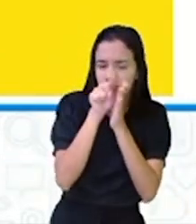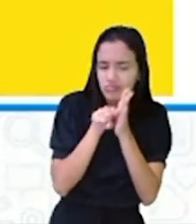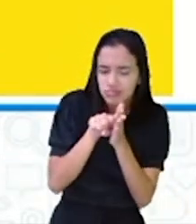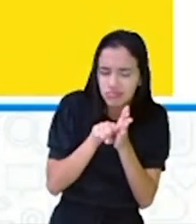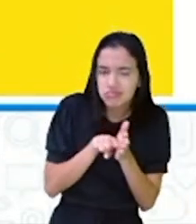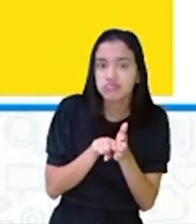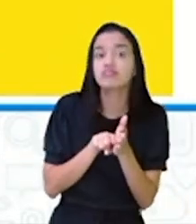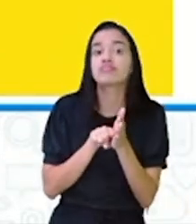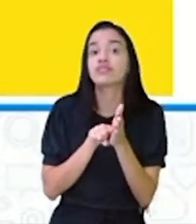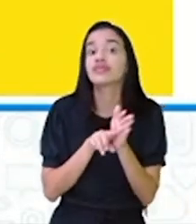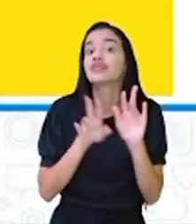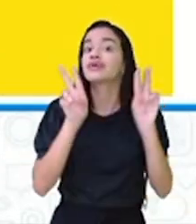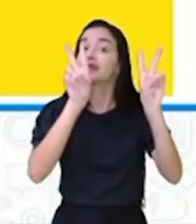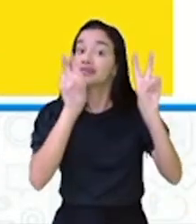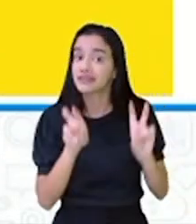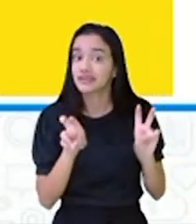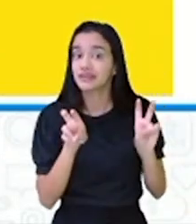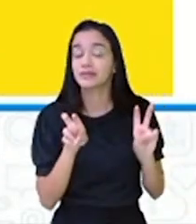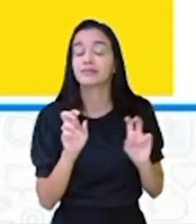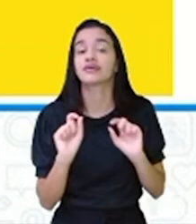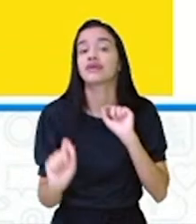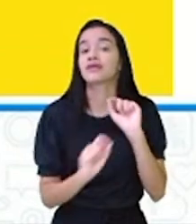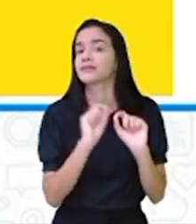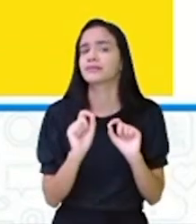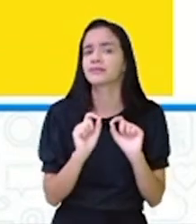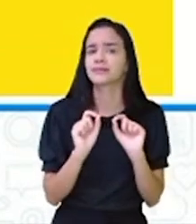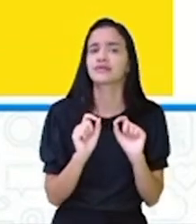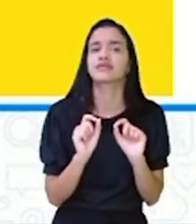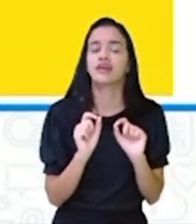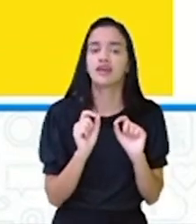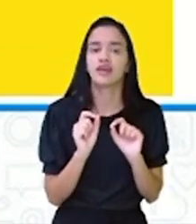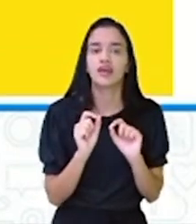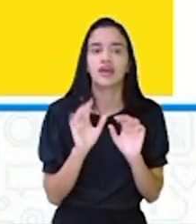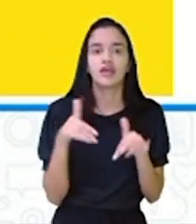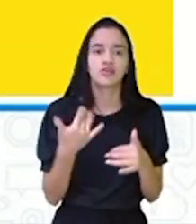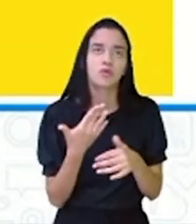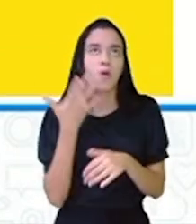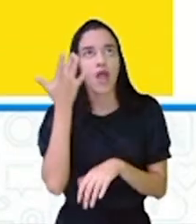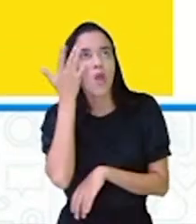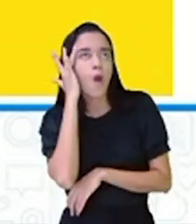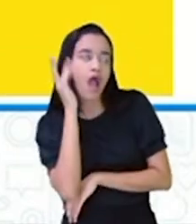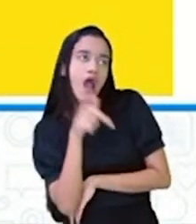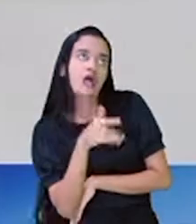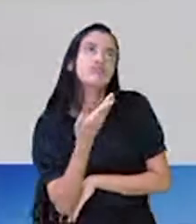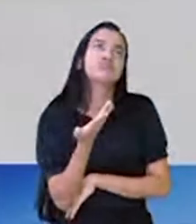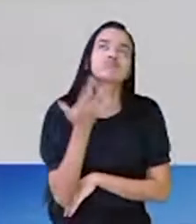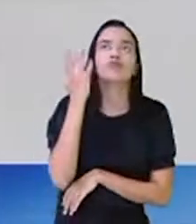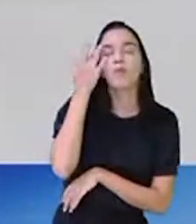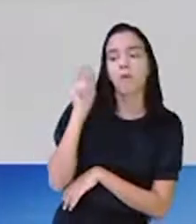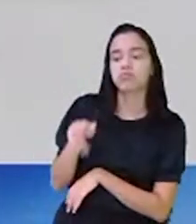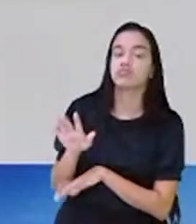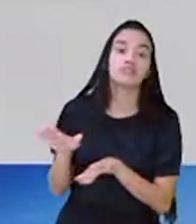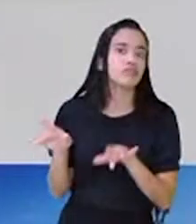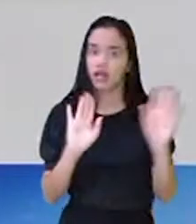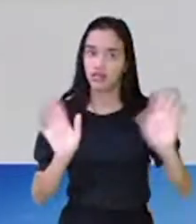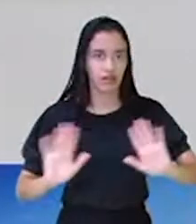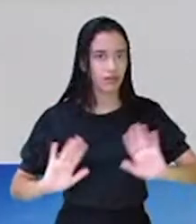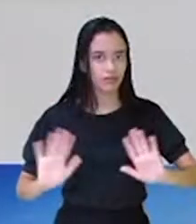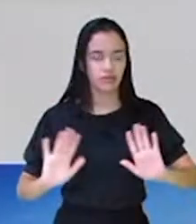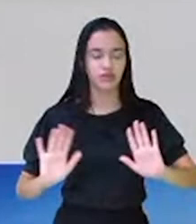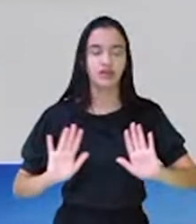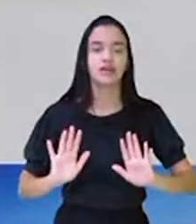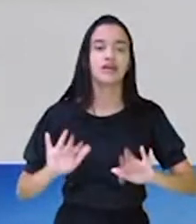esse assunto, esse tema, ele não é lá colocado no achismo. Eu acho isso, eu acho aquilo. Não.